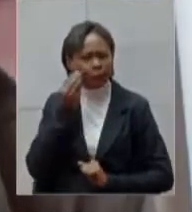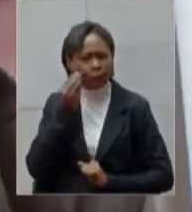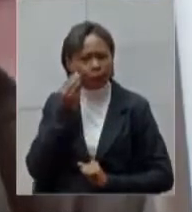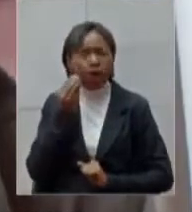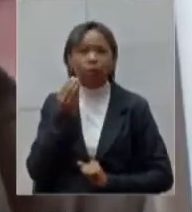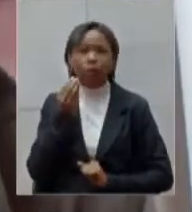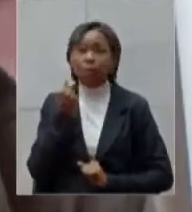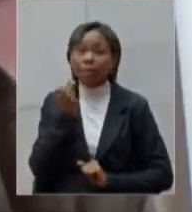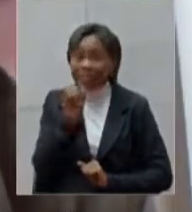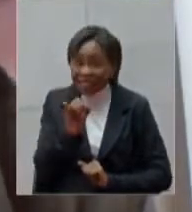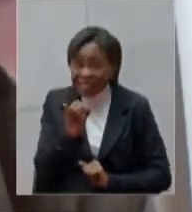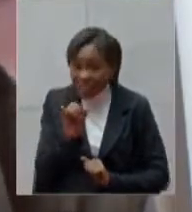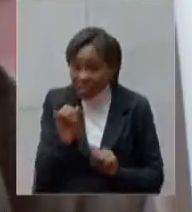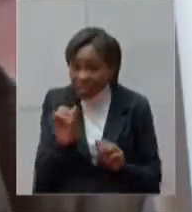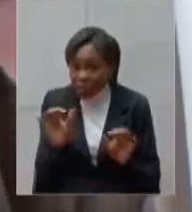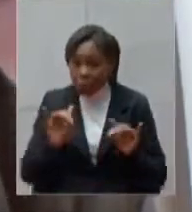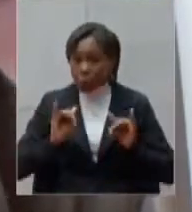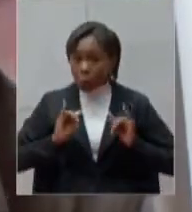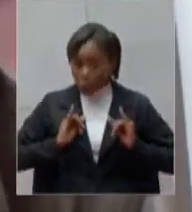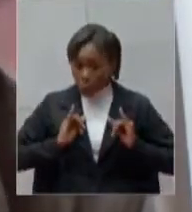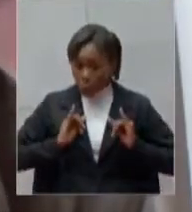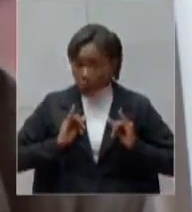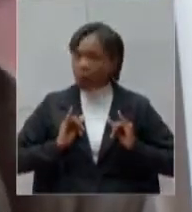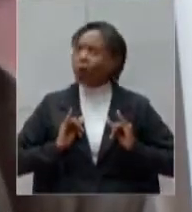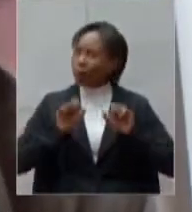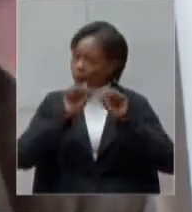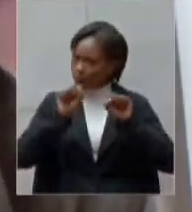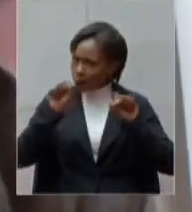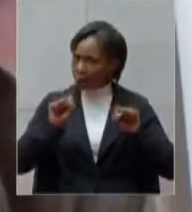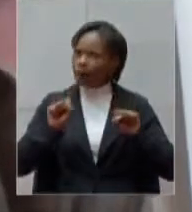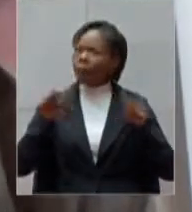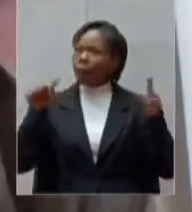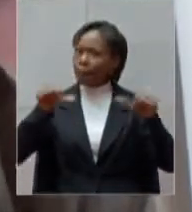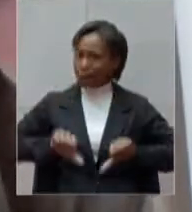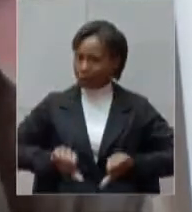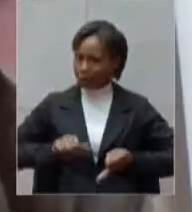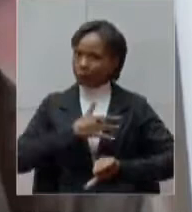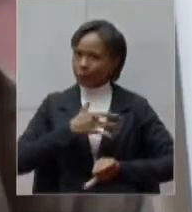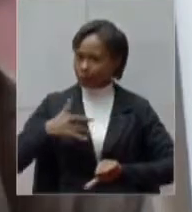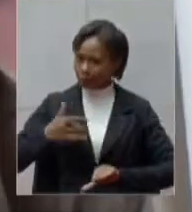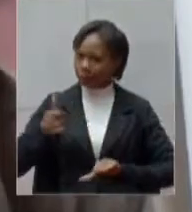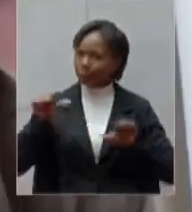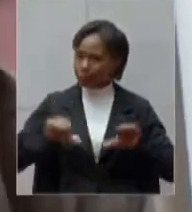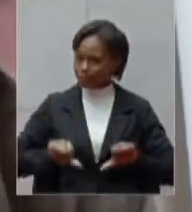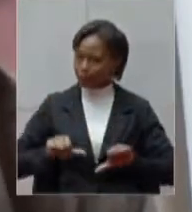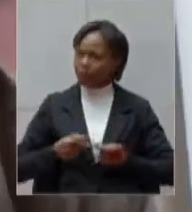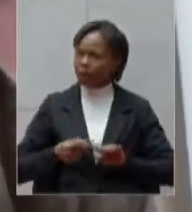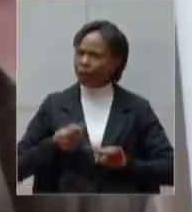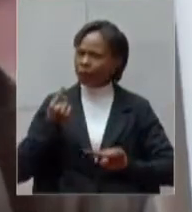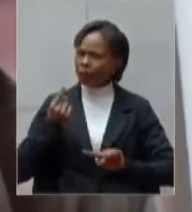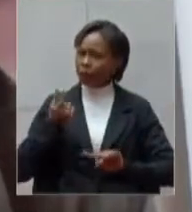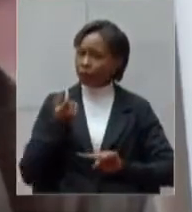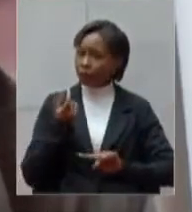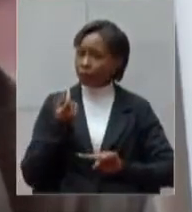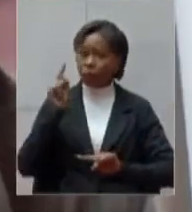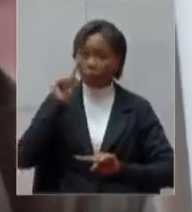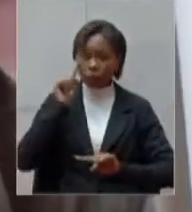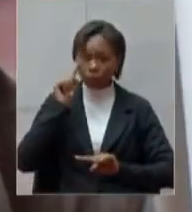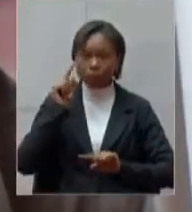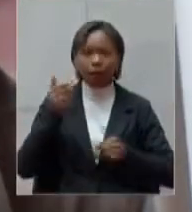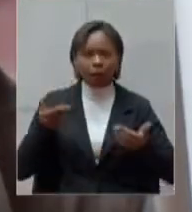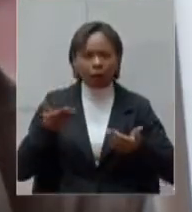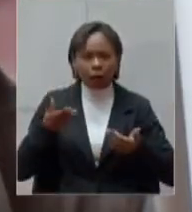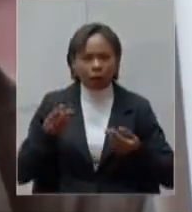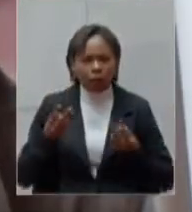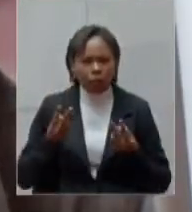saúde já teria colapsado há muito tempo há pelo menos 20 dias atrás isso é fruto de um trabalho realizado